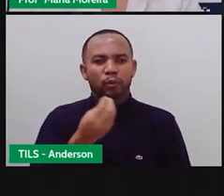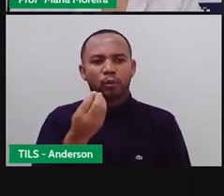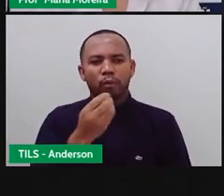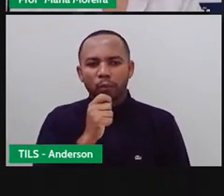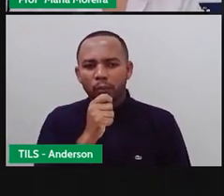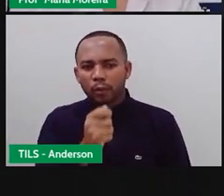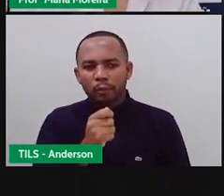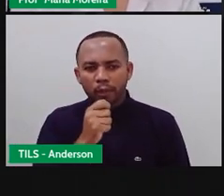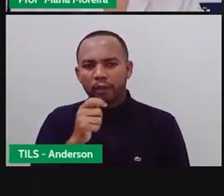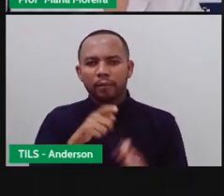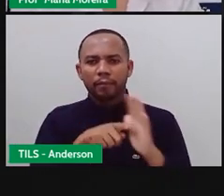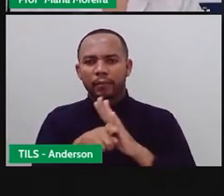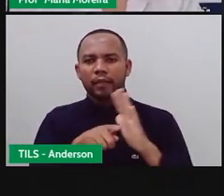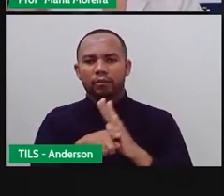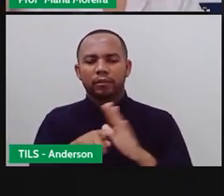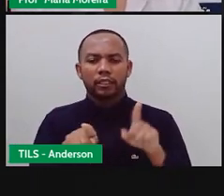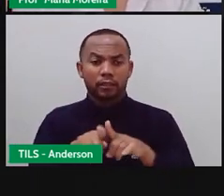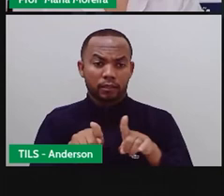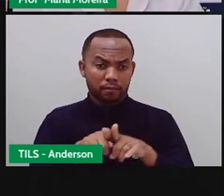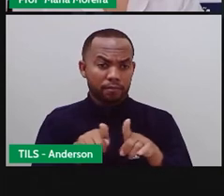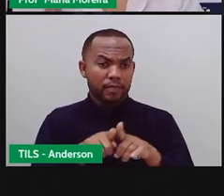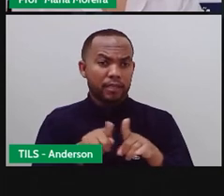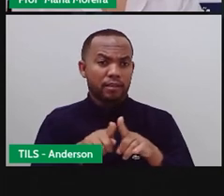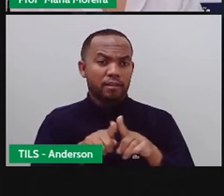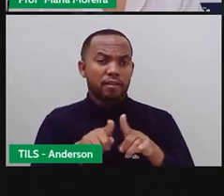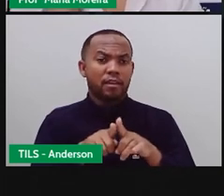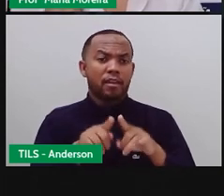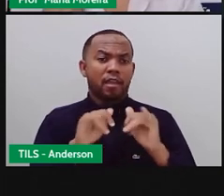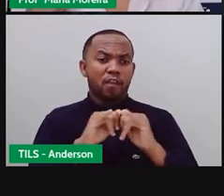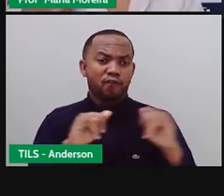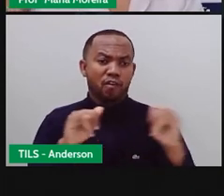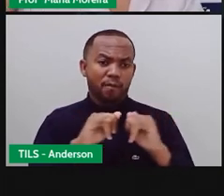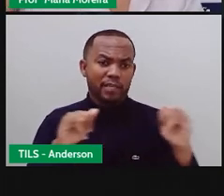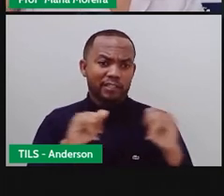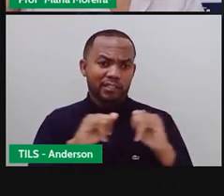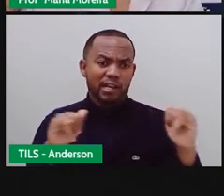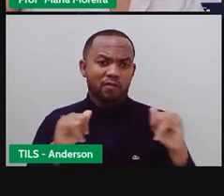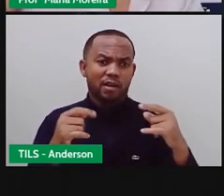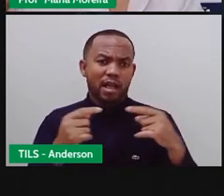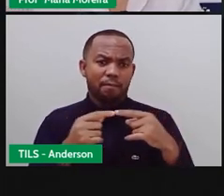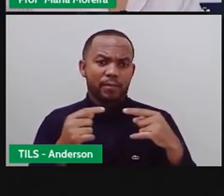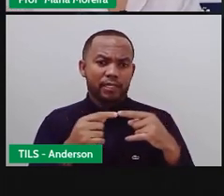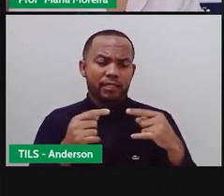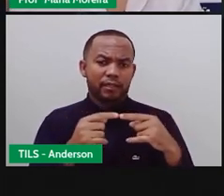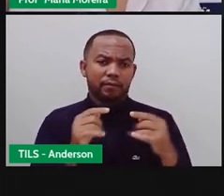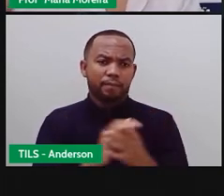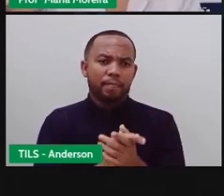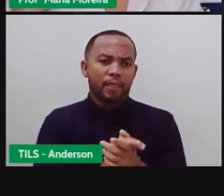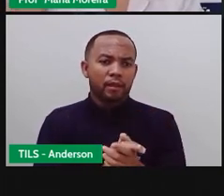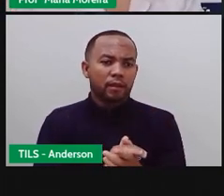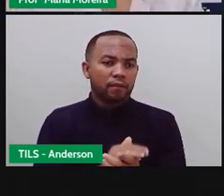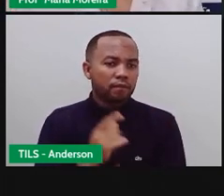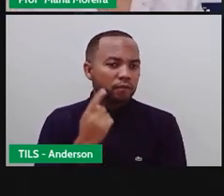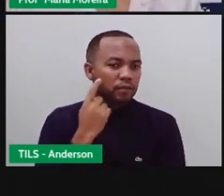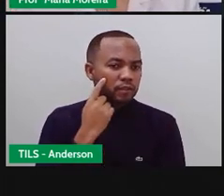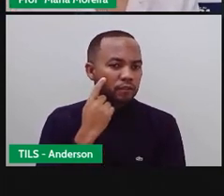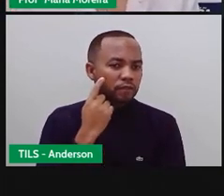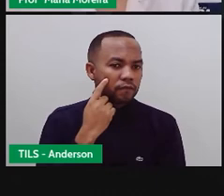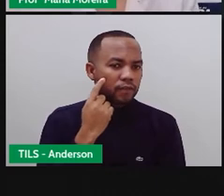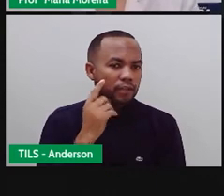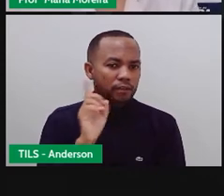o quê? A rádio, na verdade, o que também transmite de forma o quê? Ó, essas